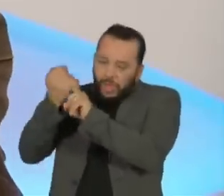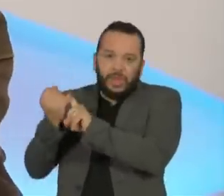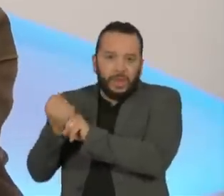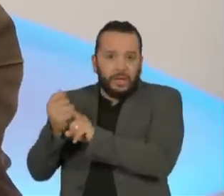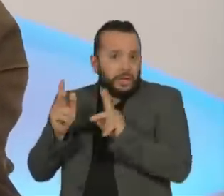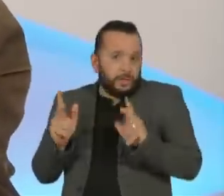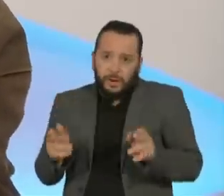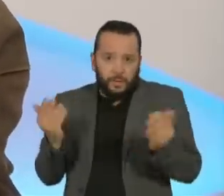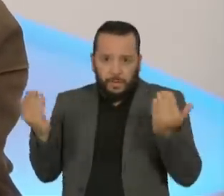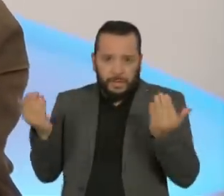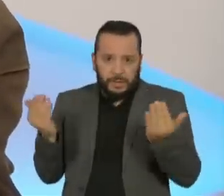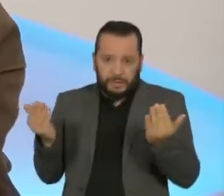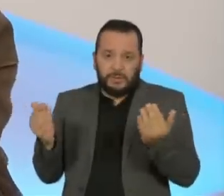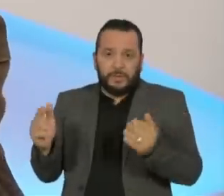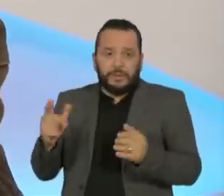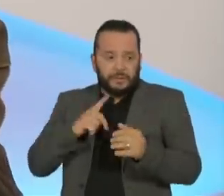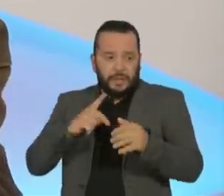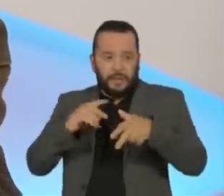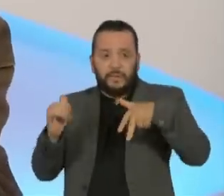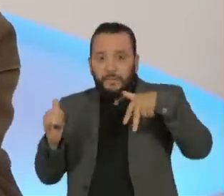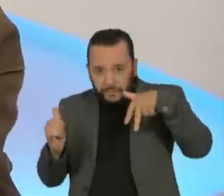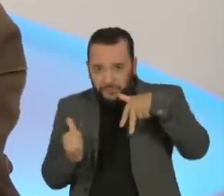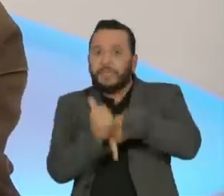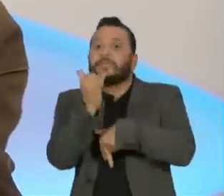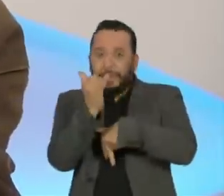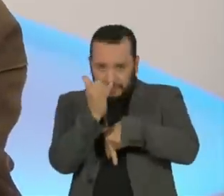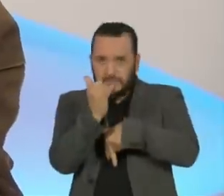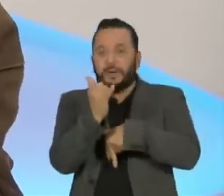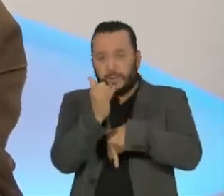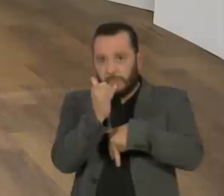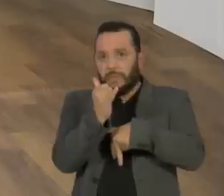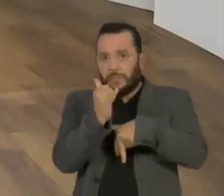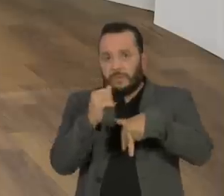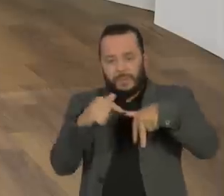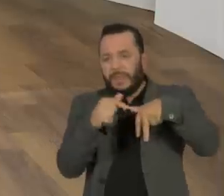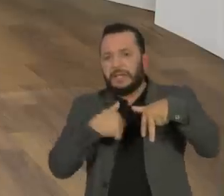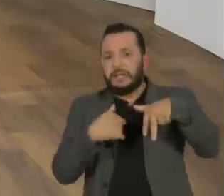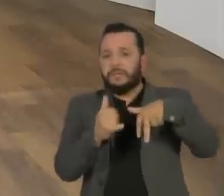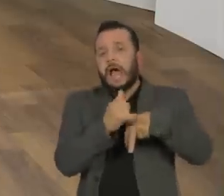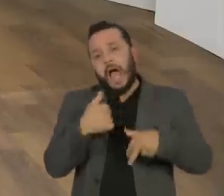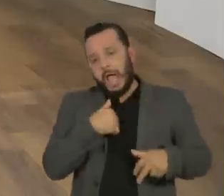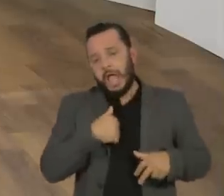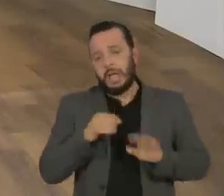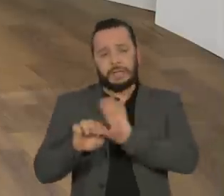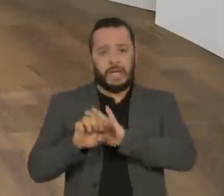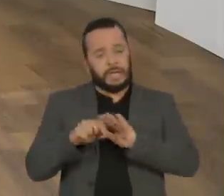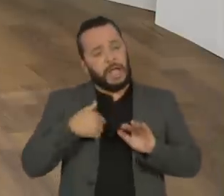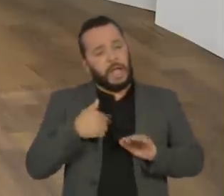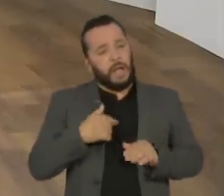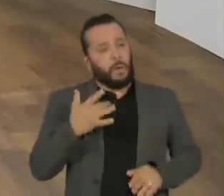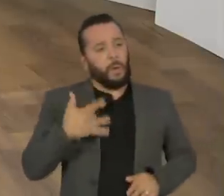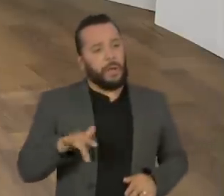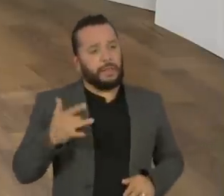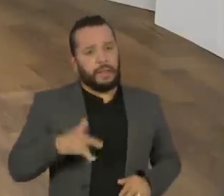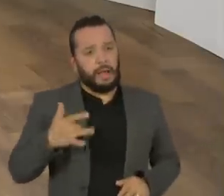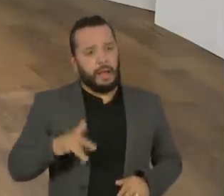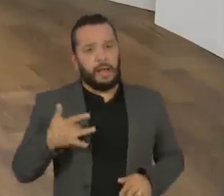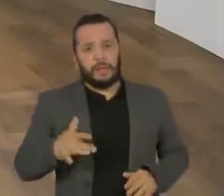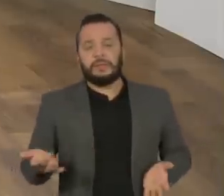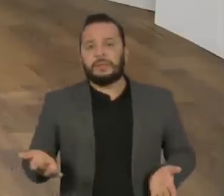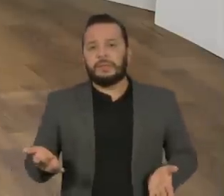autocentrado, de um autocentrismo vitimoso, vamos dizer assim, da esquerda, que ela